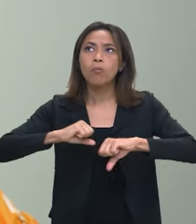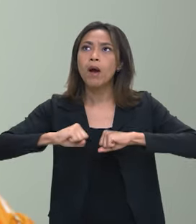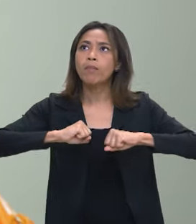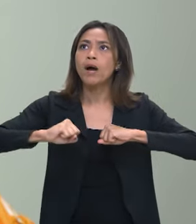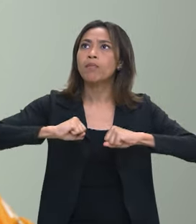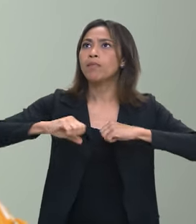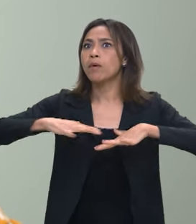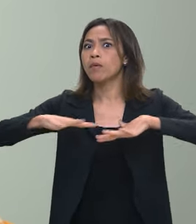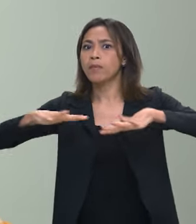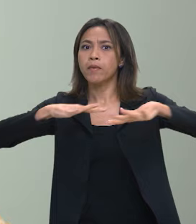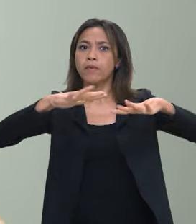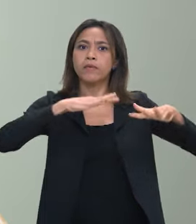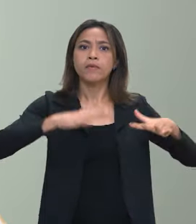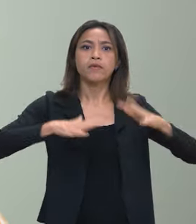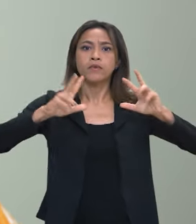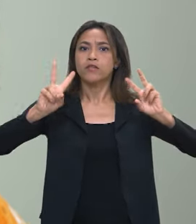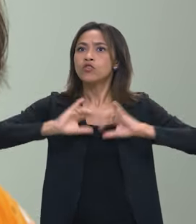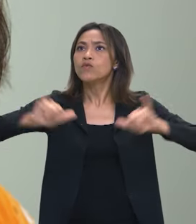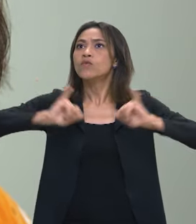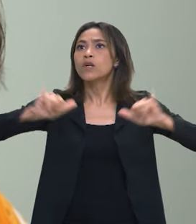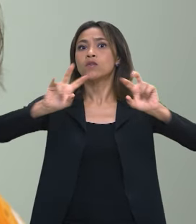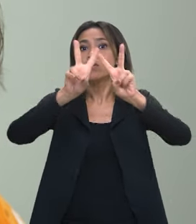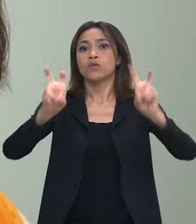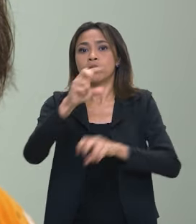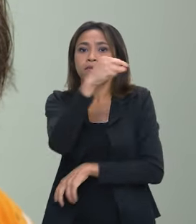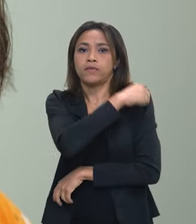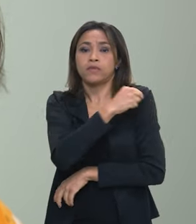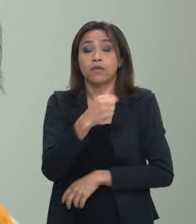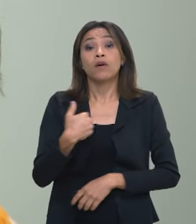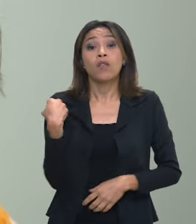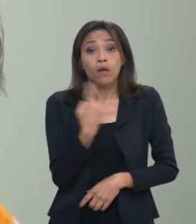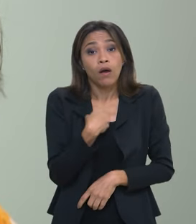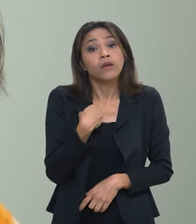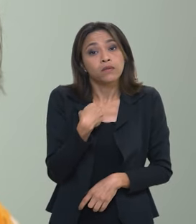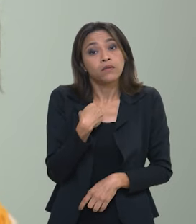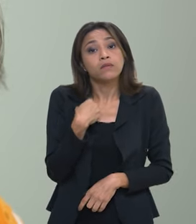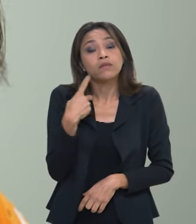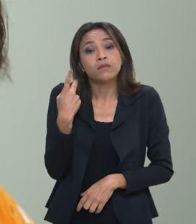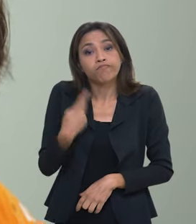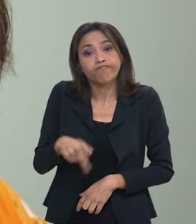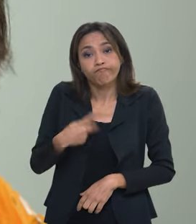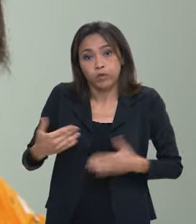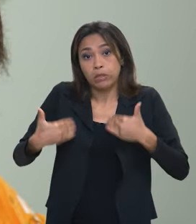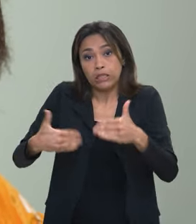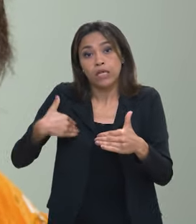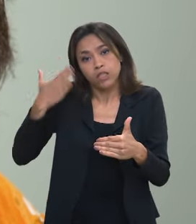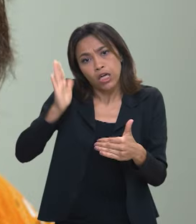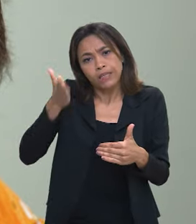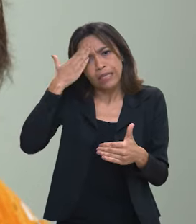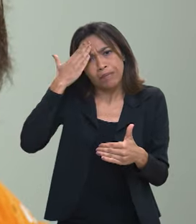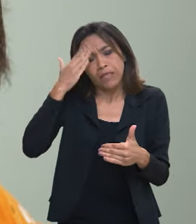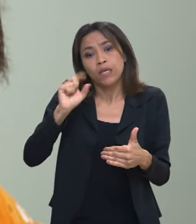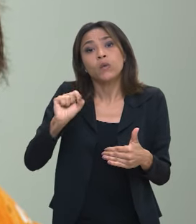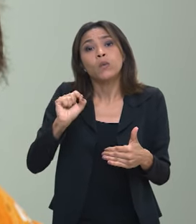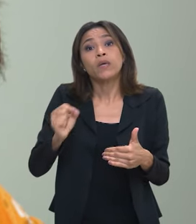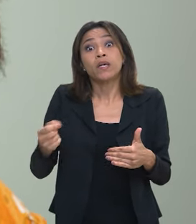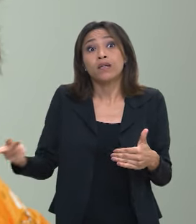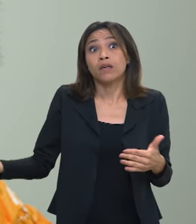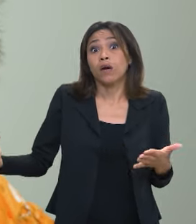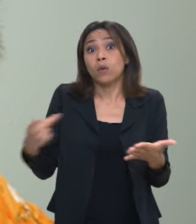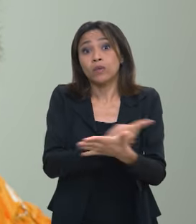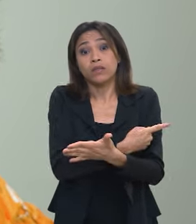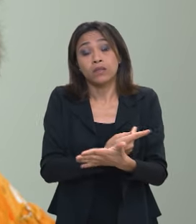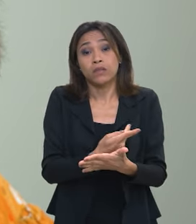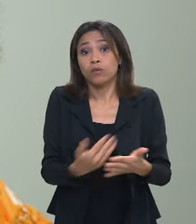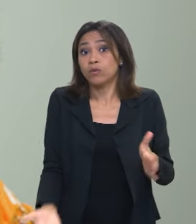movimento nacional pela vacinação, porque sabíamos que, com o desastre que ocorreu